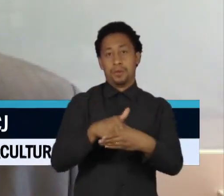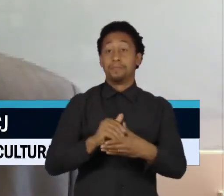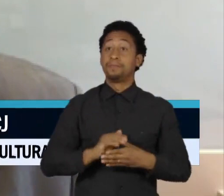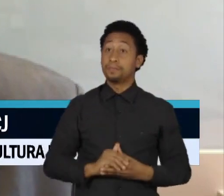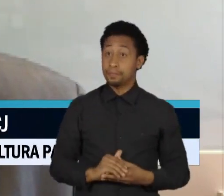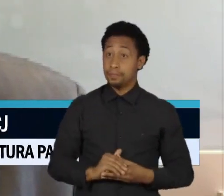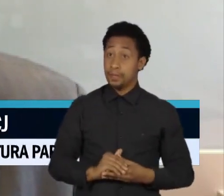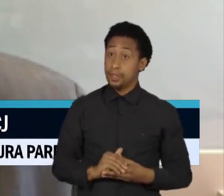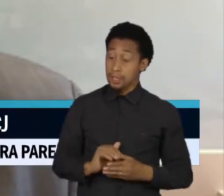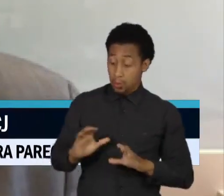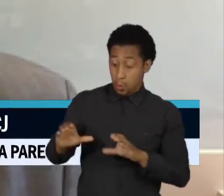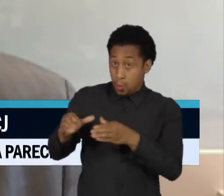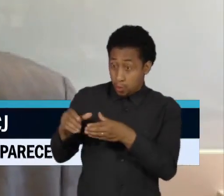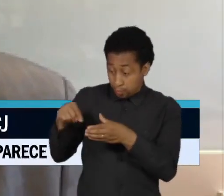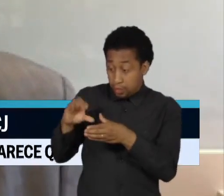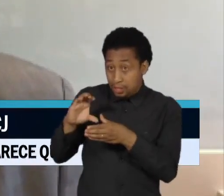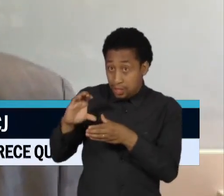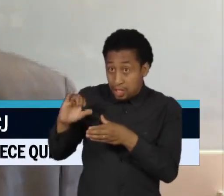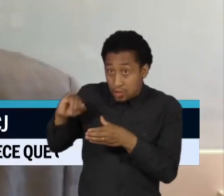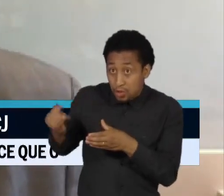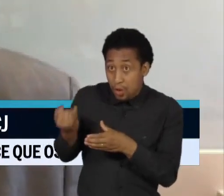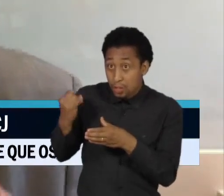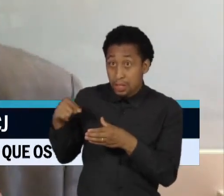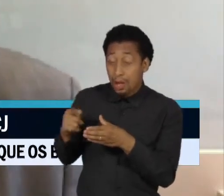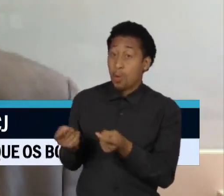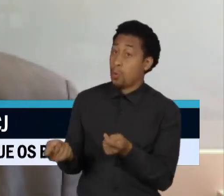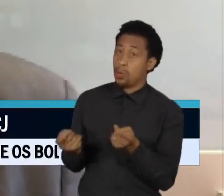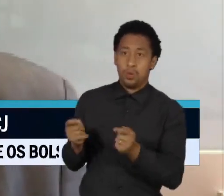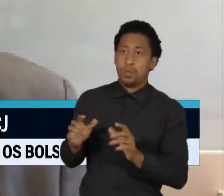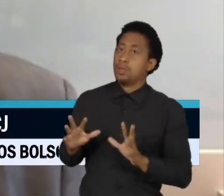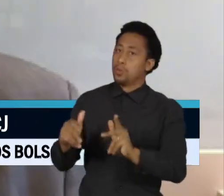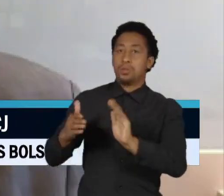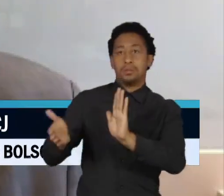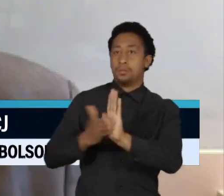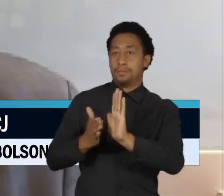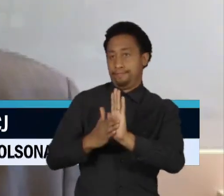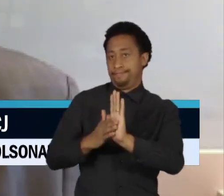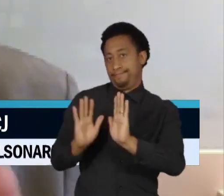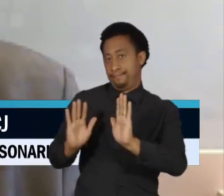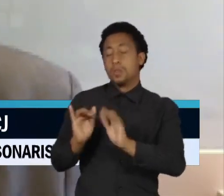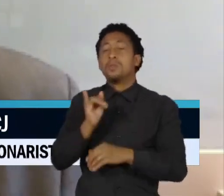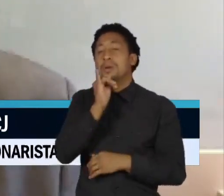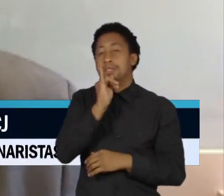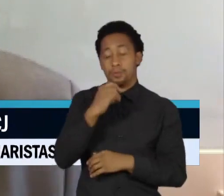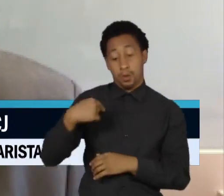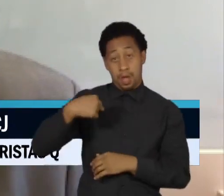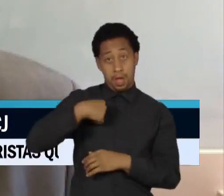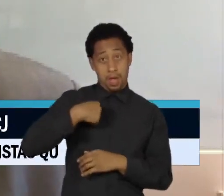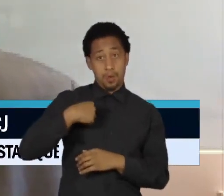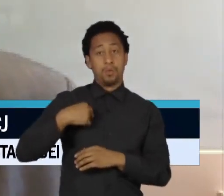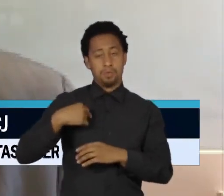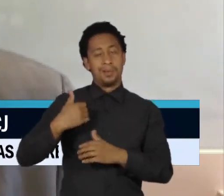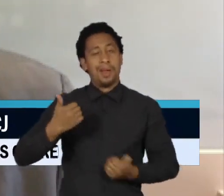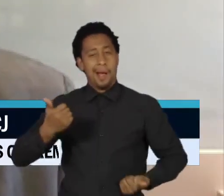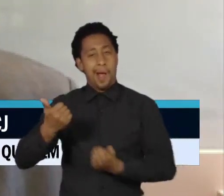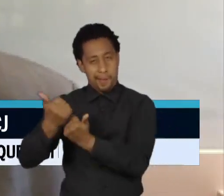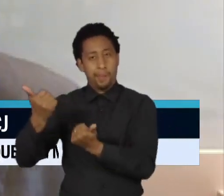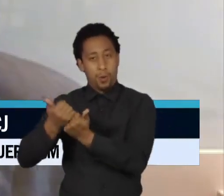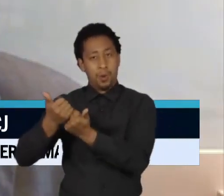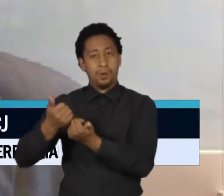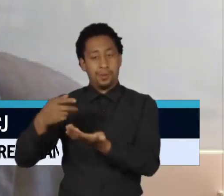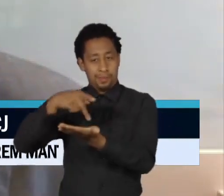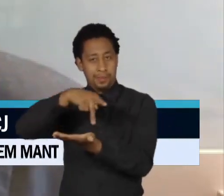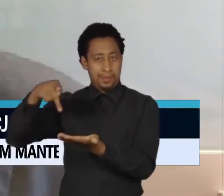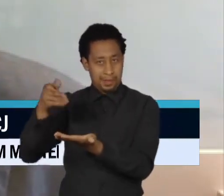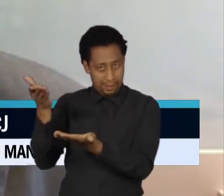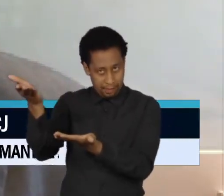comissão. Então, aqueles projetos, por exemplo, se eu sou governo, se eu sou na base do governo e eu estou